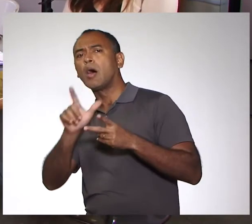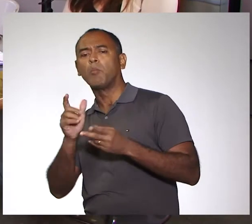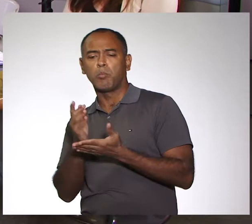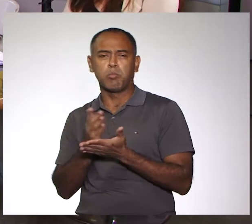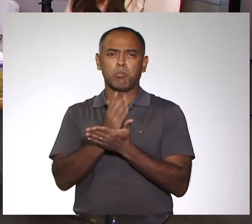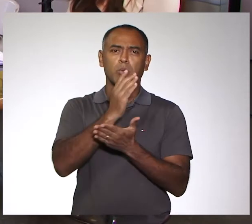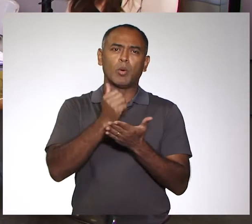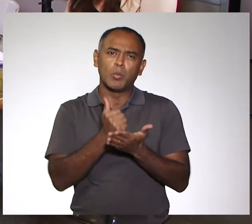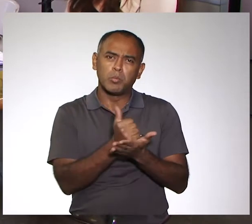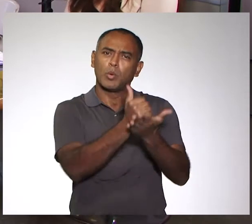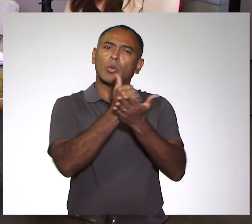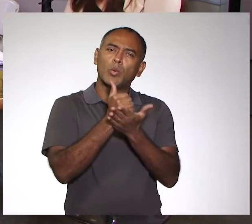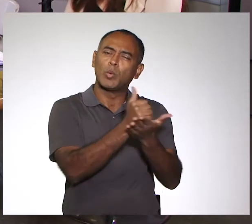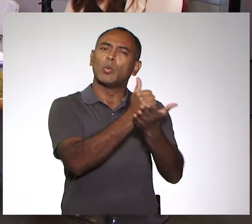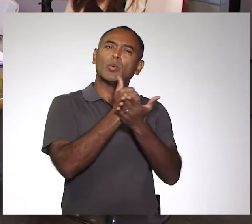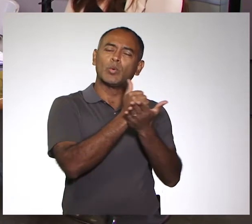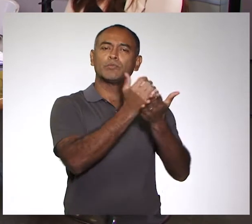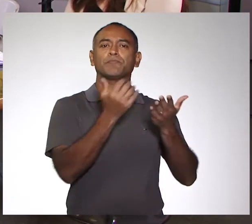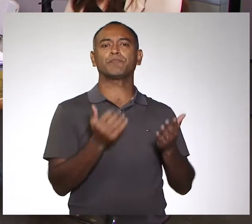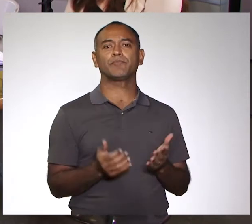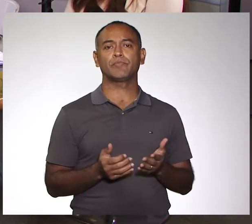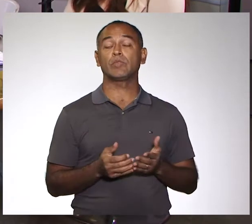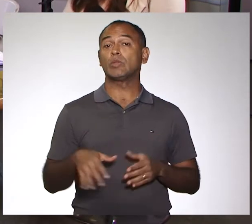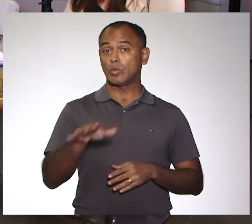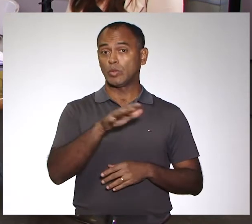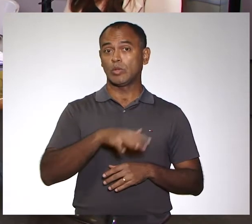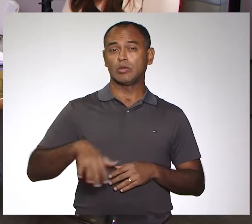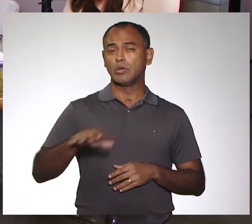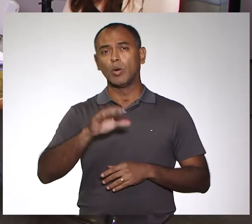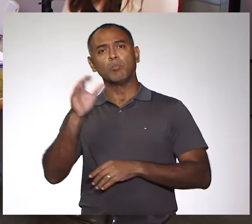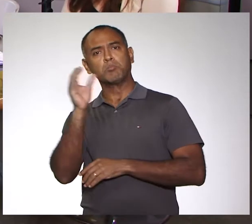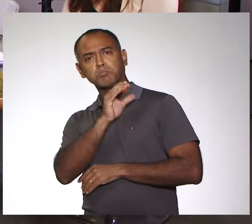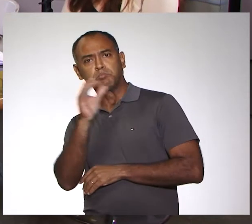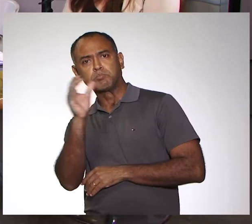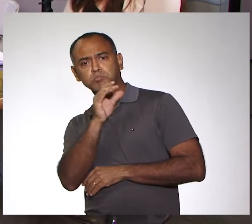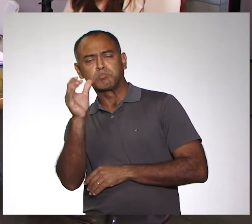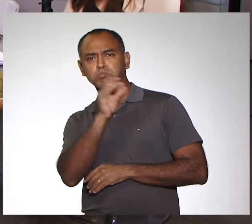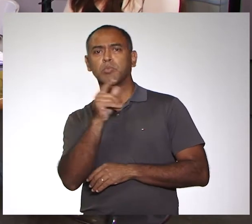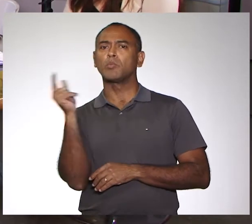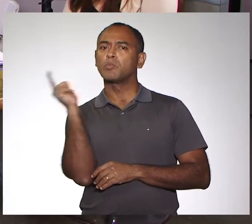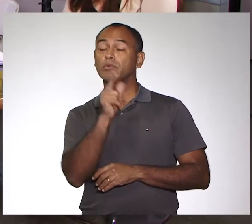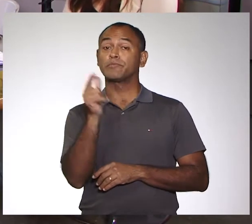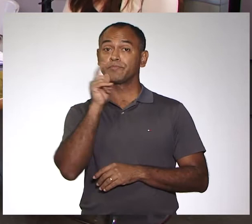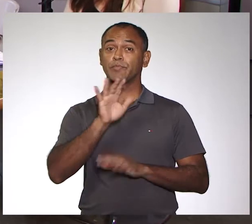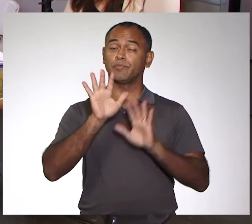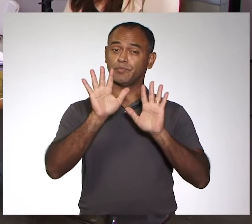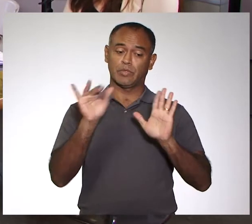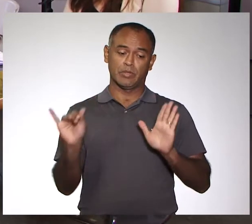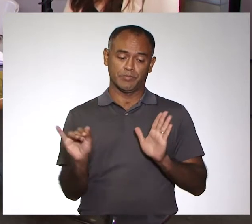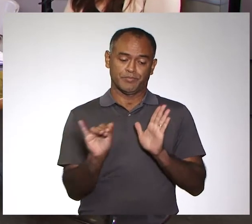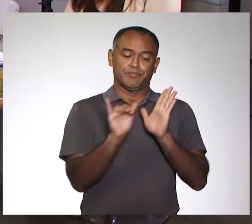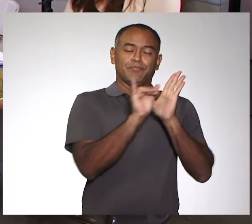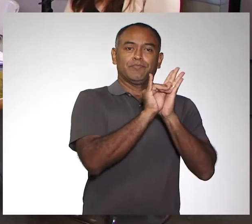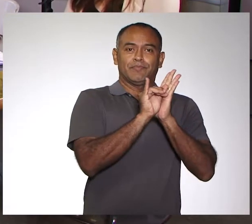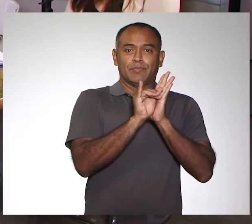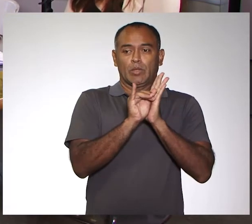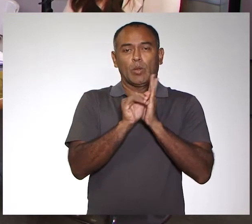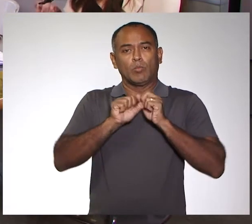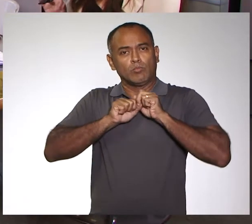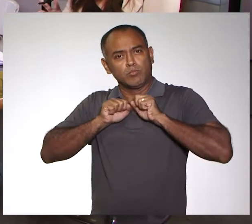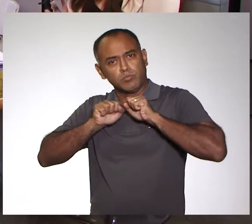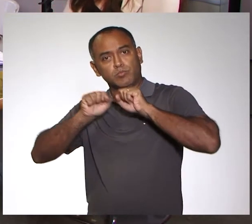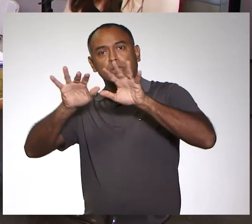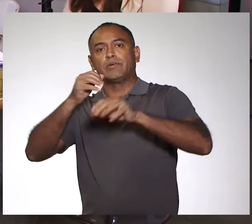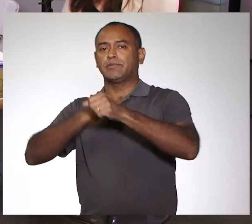possível. Mas, infelizmente, a gente não conseguiu liberar esse edital o ano passado mesmo.